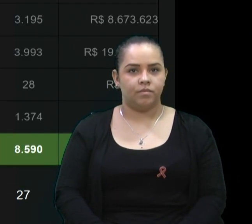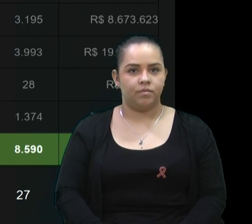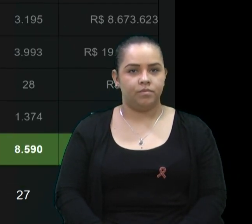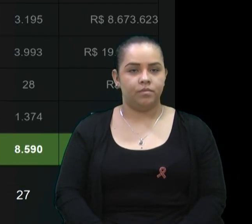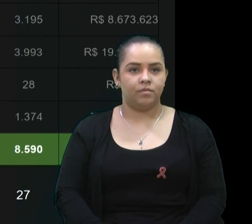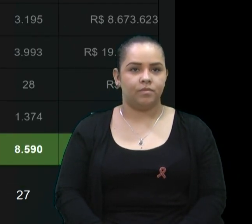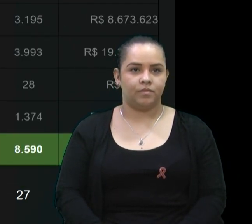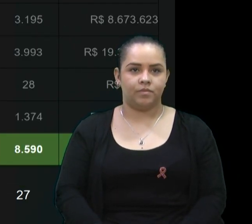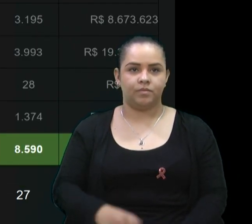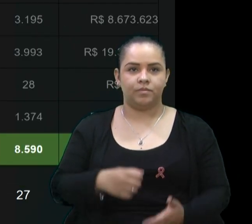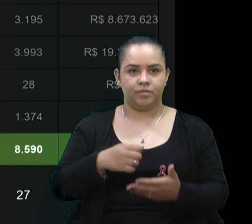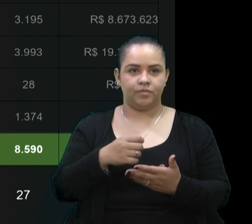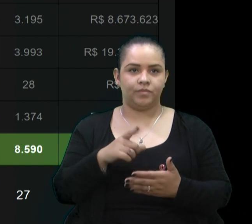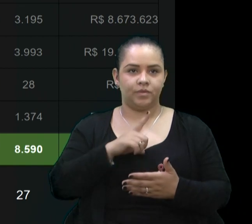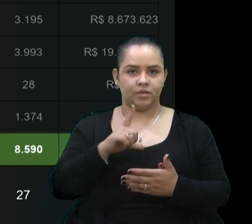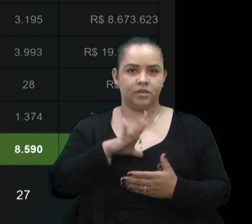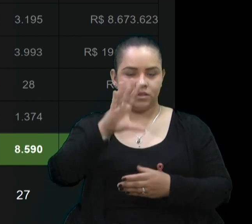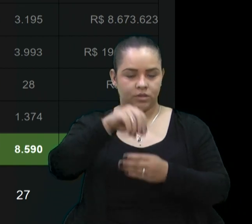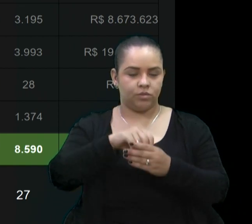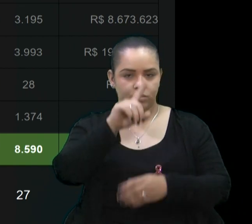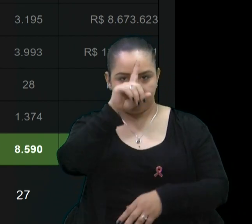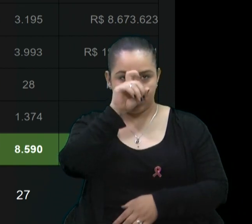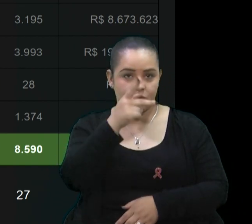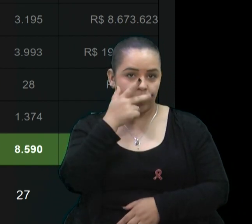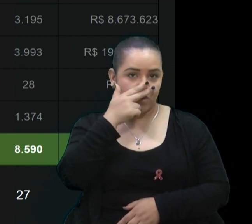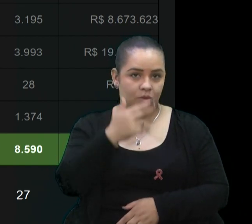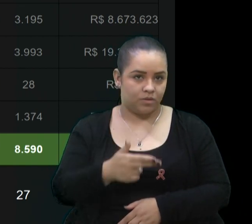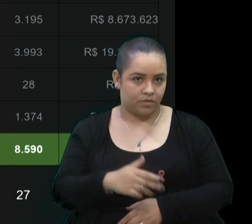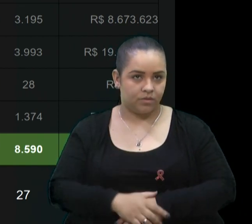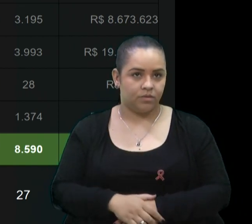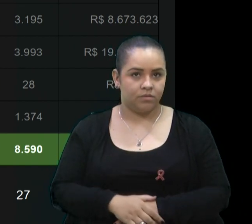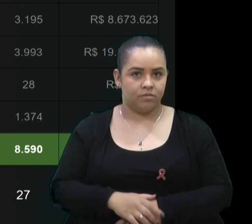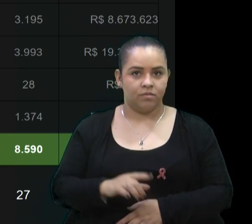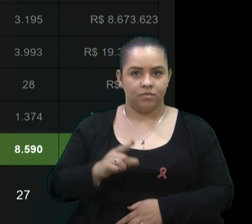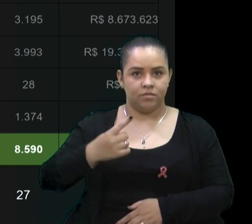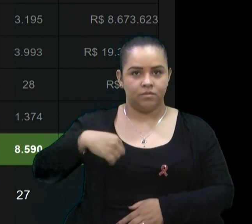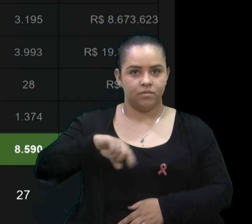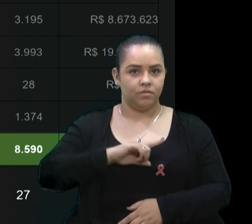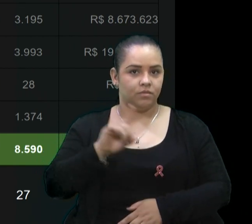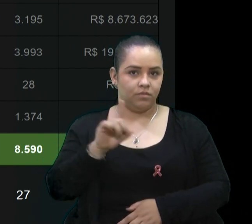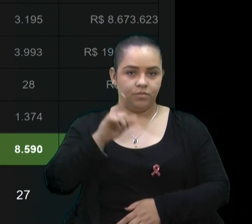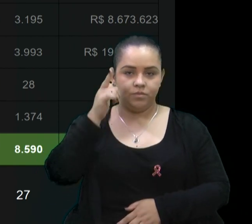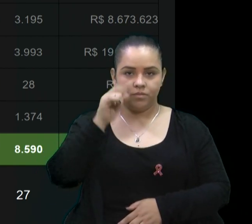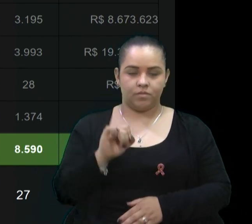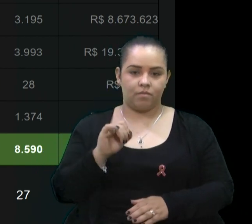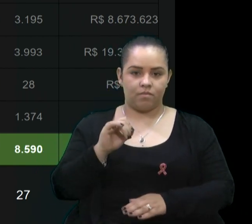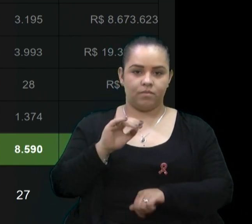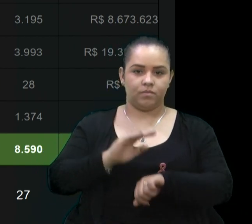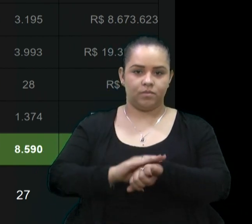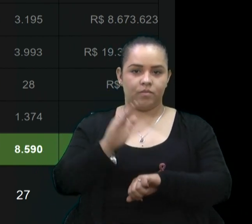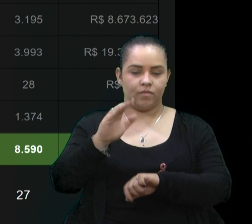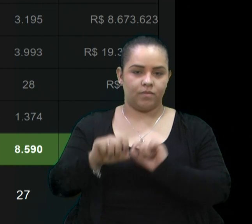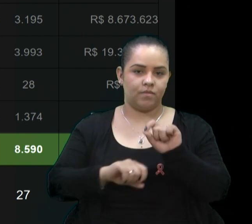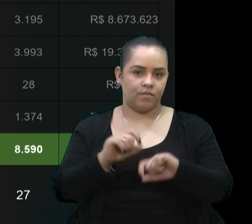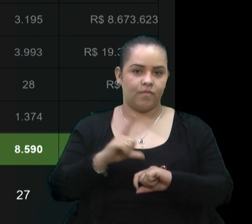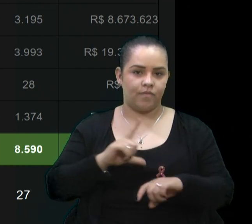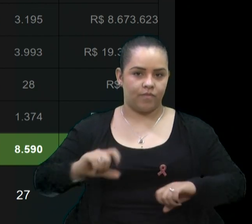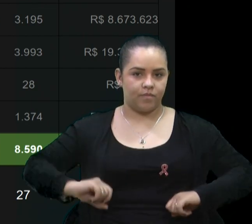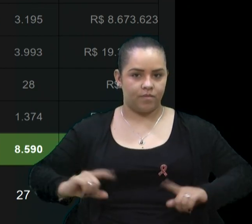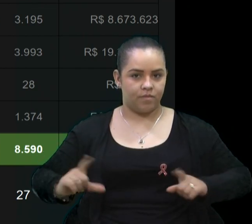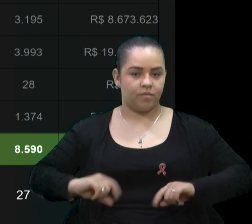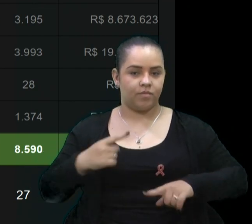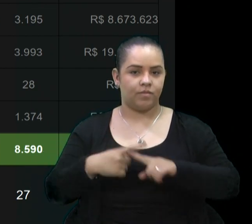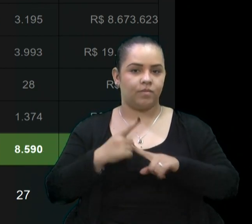Atendimento hospitalar. Da mesma forma, aqui a gente não consegue aumentar muito a prestação de serviços, porque a gente tem a